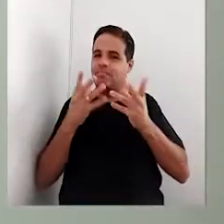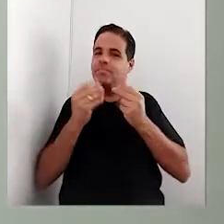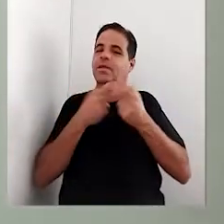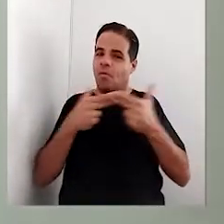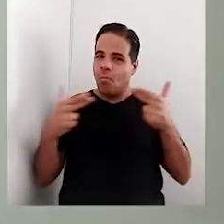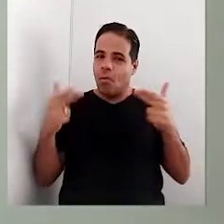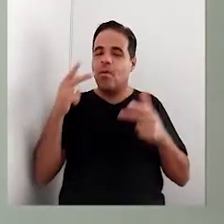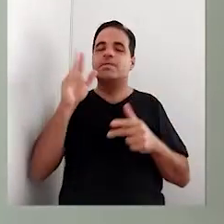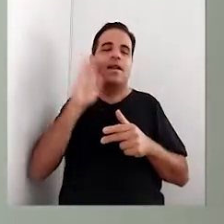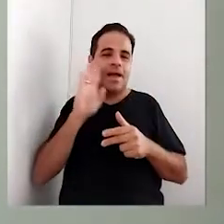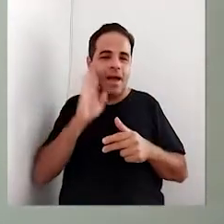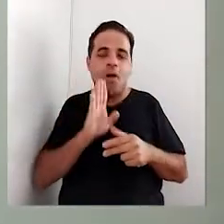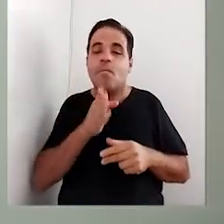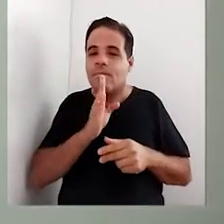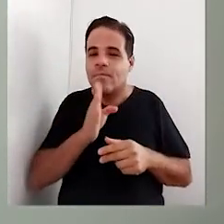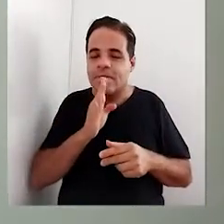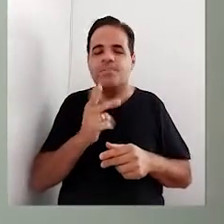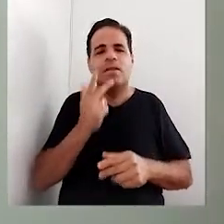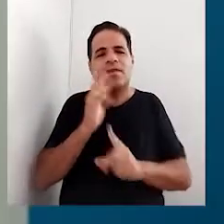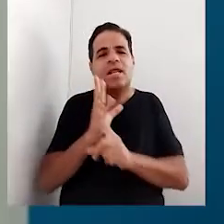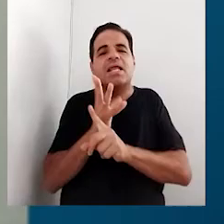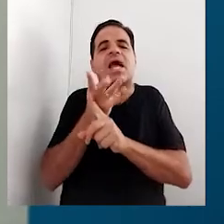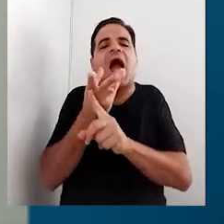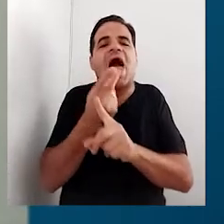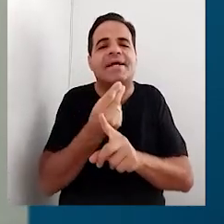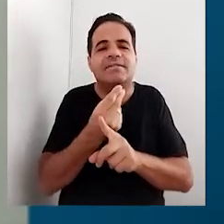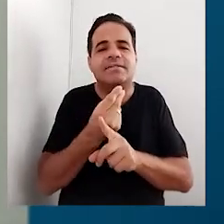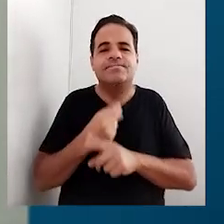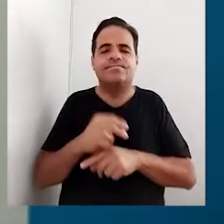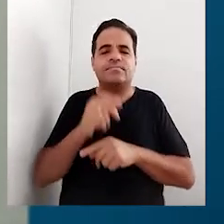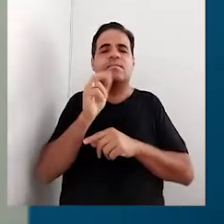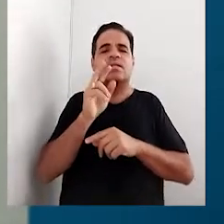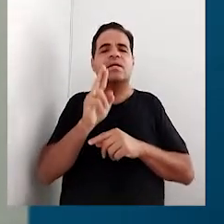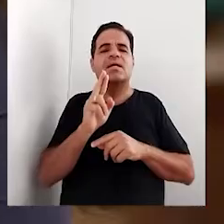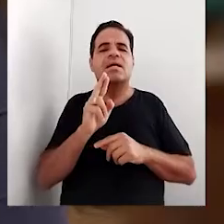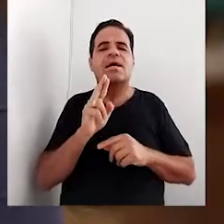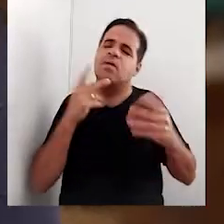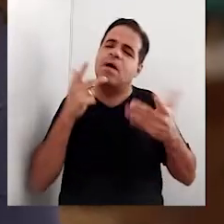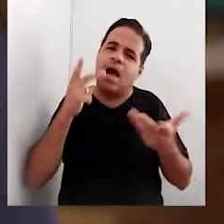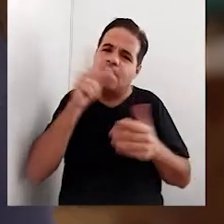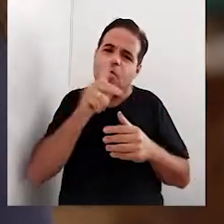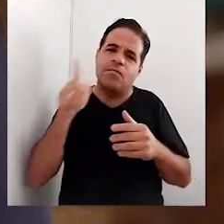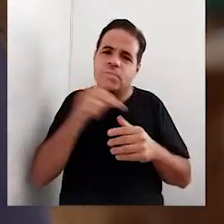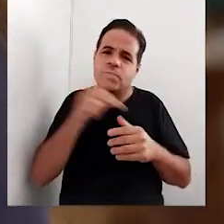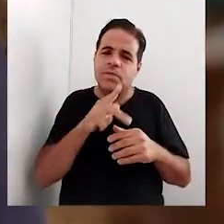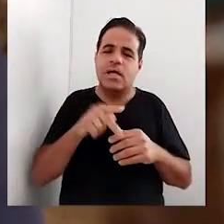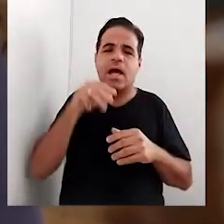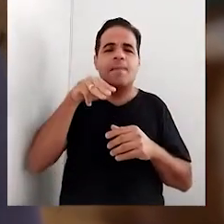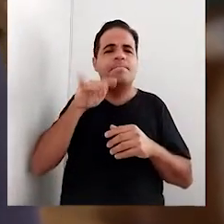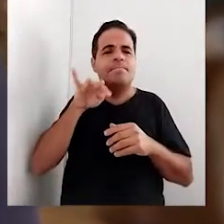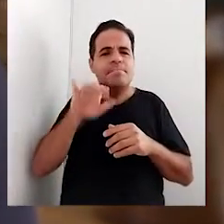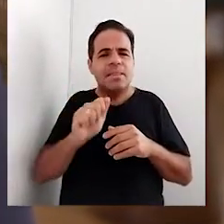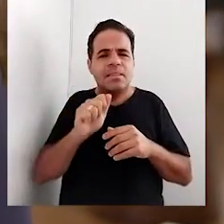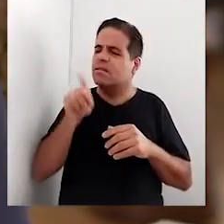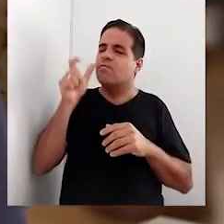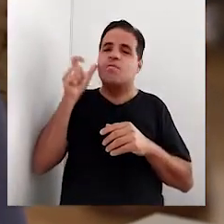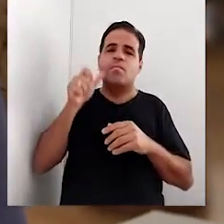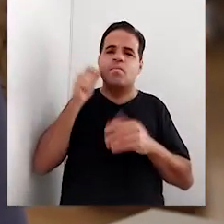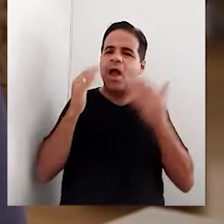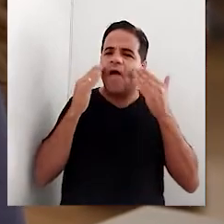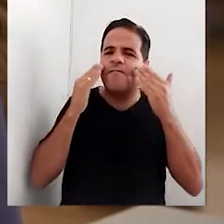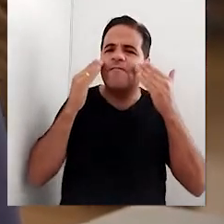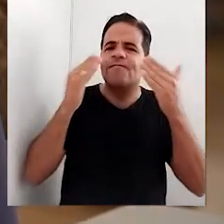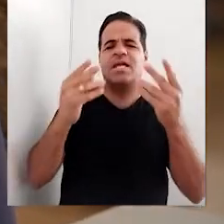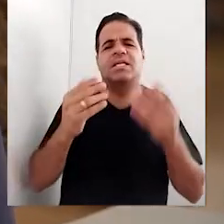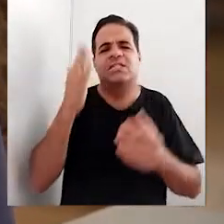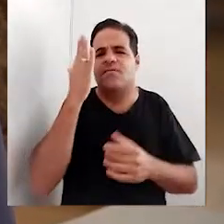importante para conhecer. Ainda falando em artes, Kevin, quem foi a Anitta Malfatti? Ah, professor, Anitta Malfatti foi uma mulher